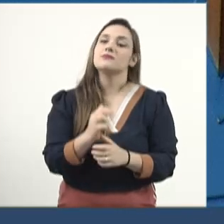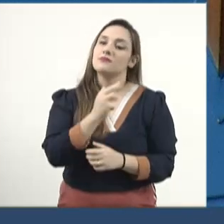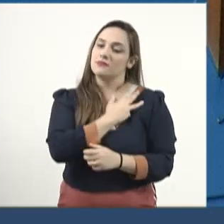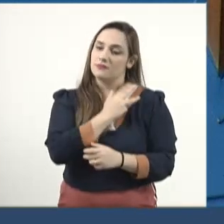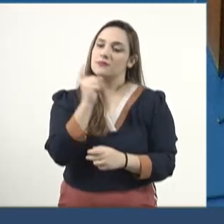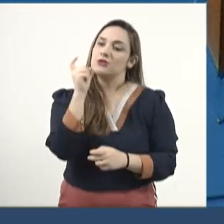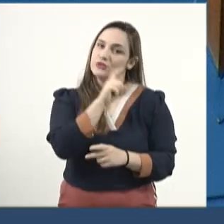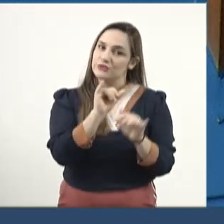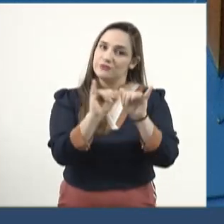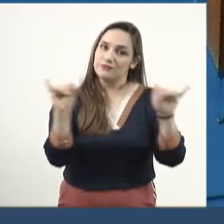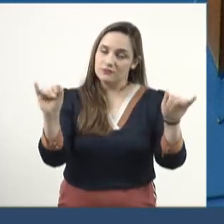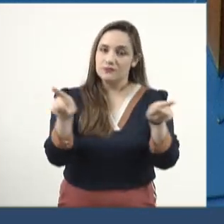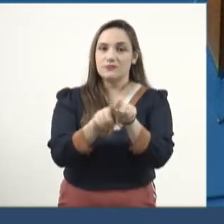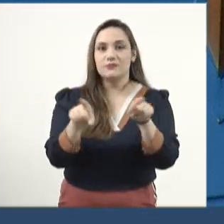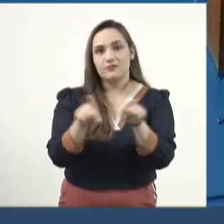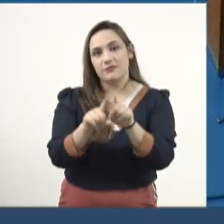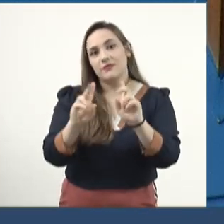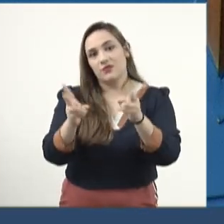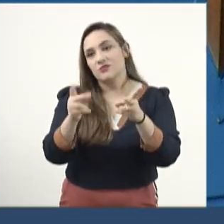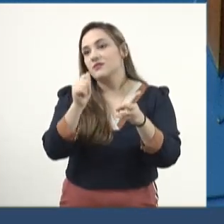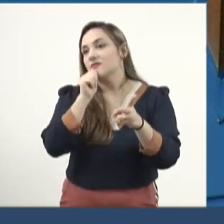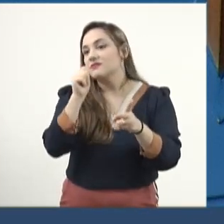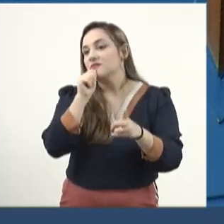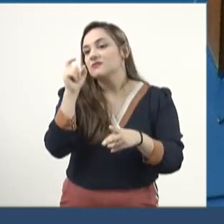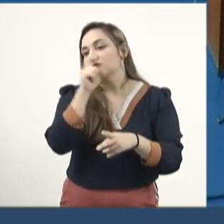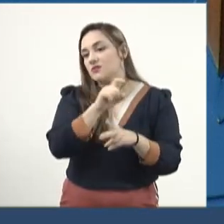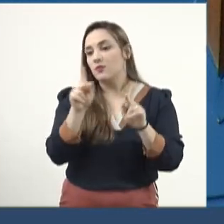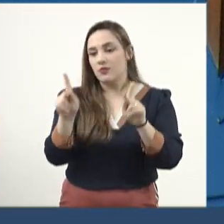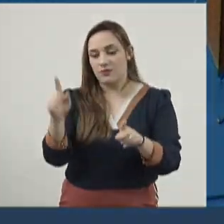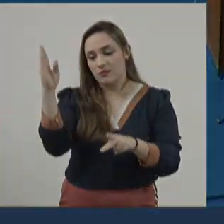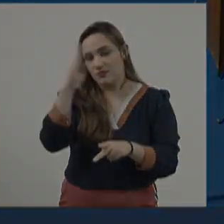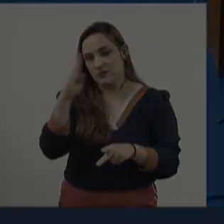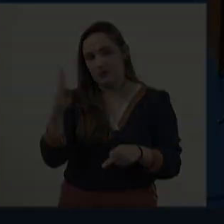e continua mentindo e enganando a população brasileira. Muito obrigado, presidente. E aí